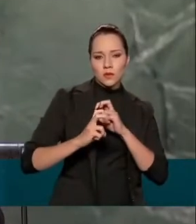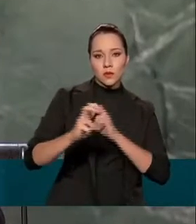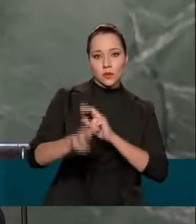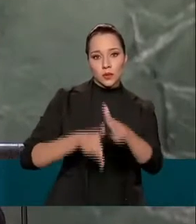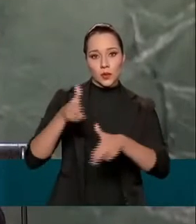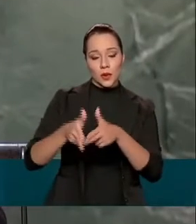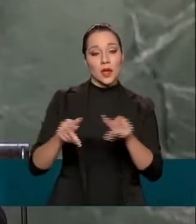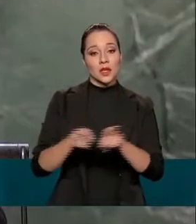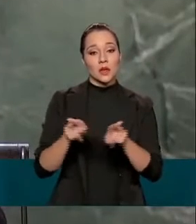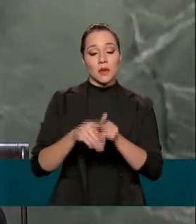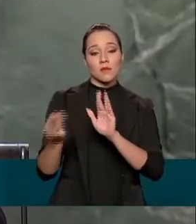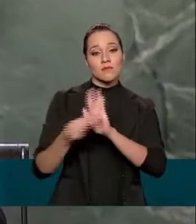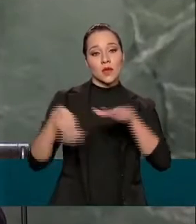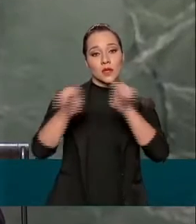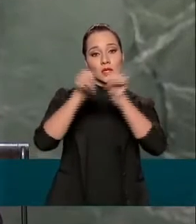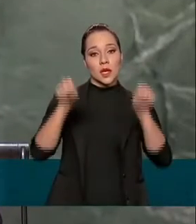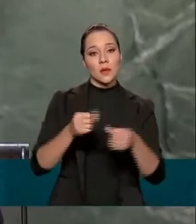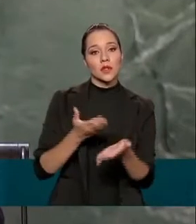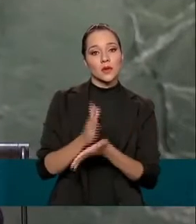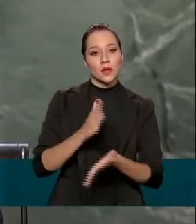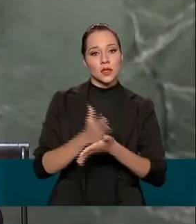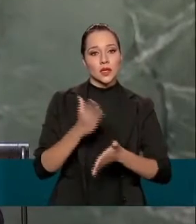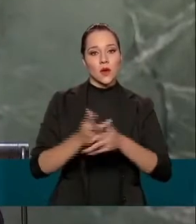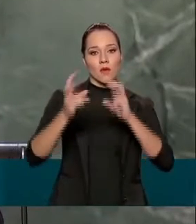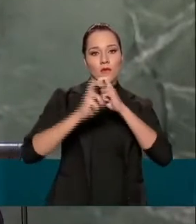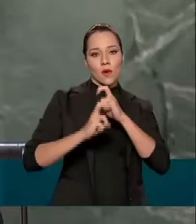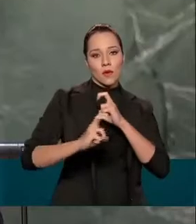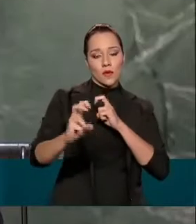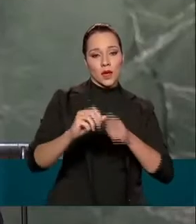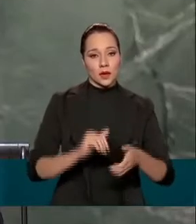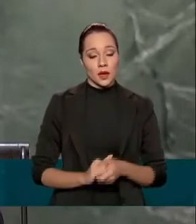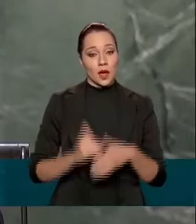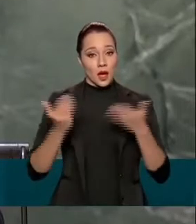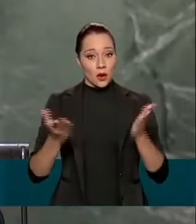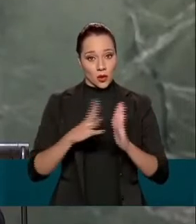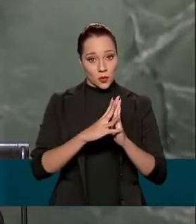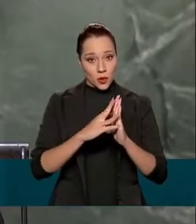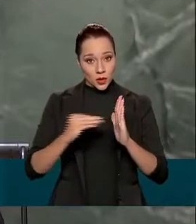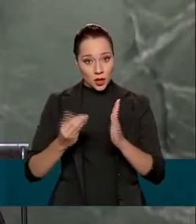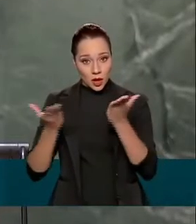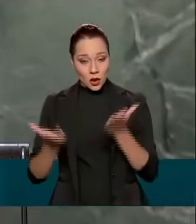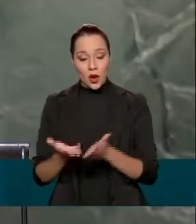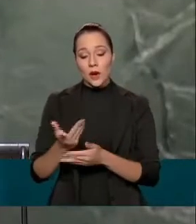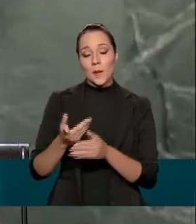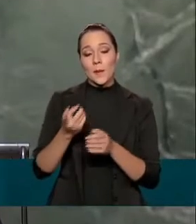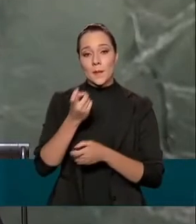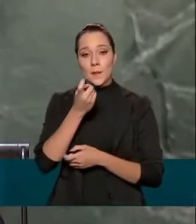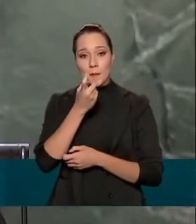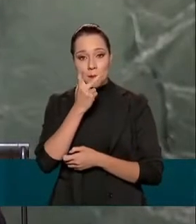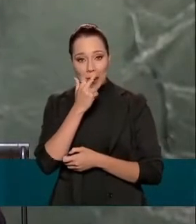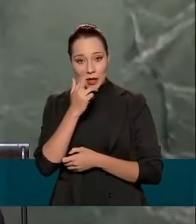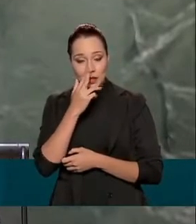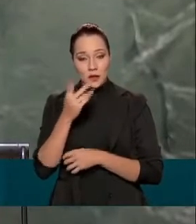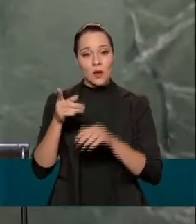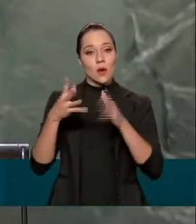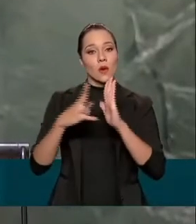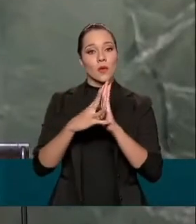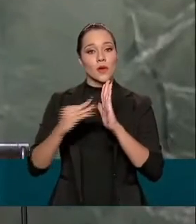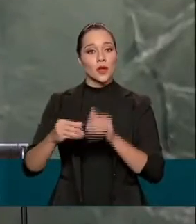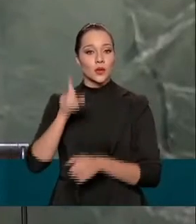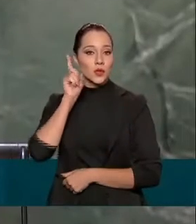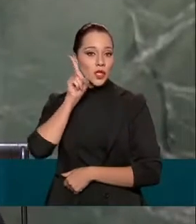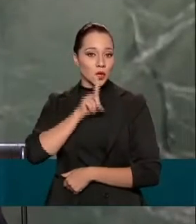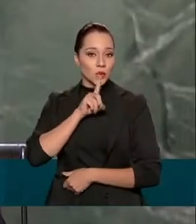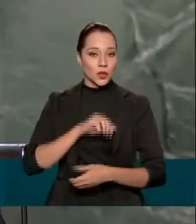sistema de autorizações ferroviárias, o que aproxima nosso modelo ao americano. Em